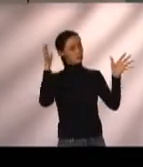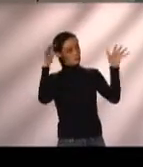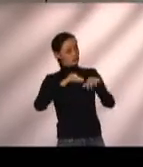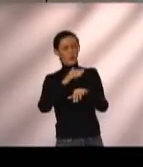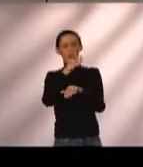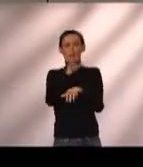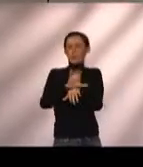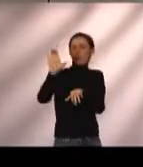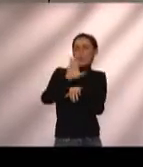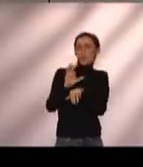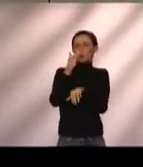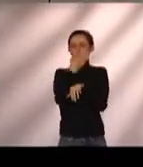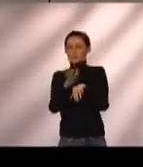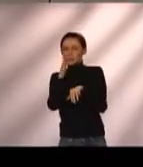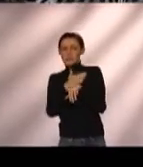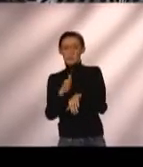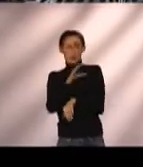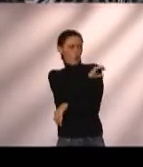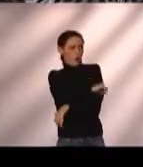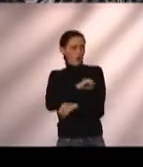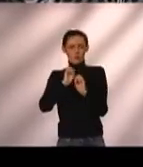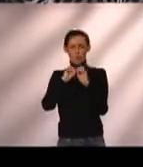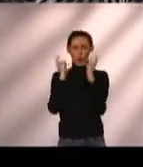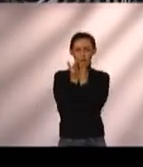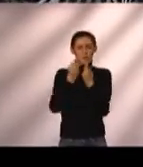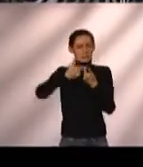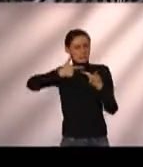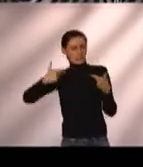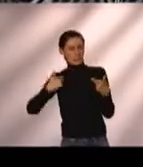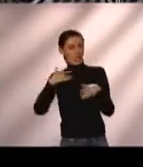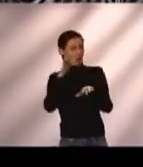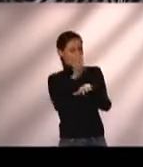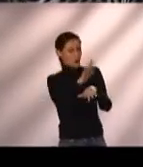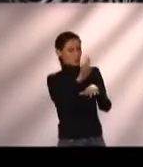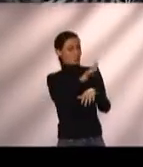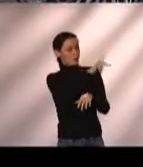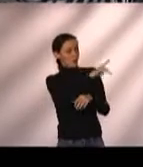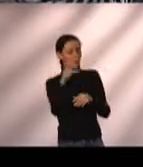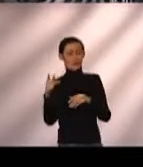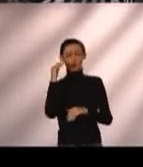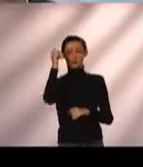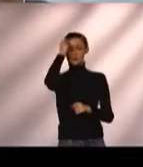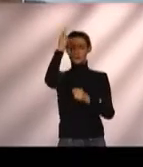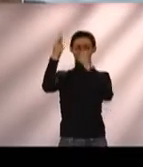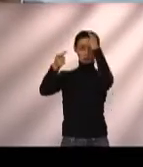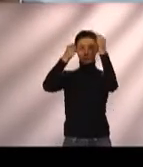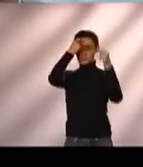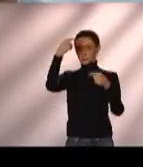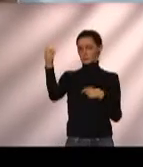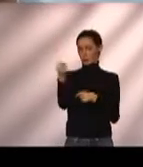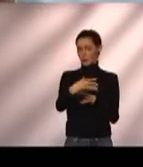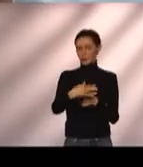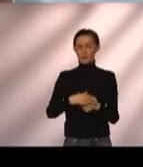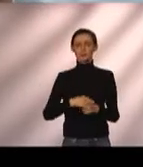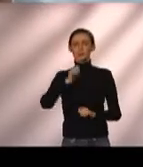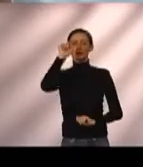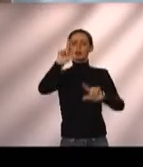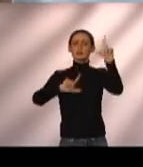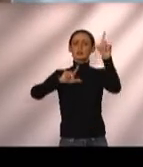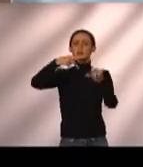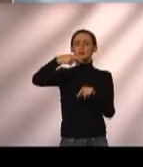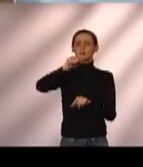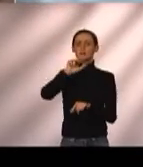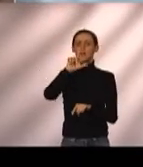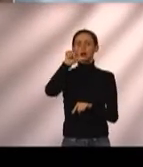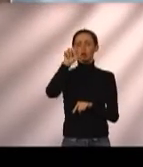cursos em oficinas que podem ajudar diretamente o professor, enriquecer as aulas. A TV Paulo Freire tem contribuído